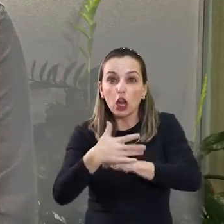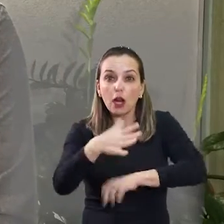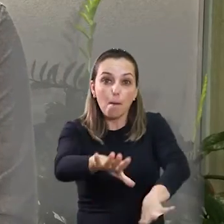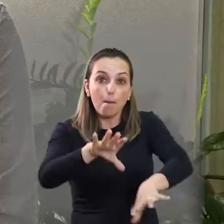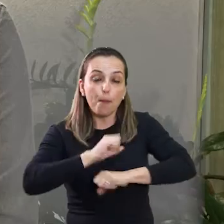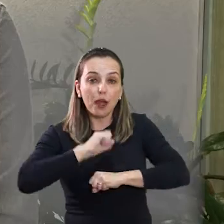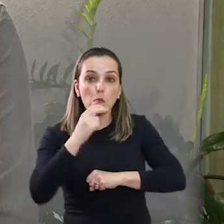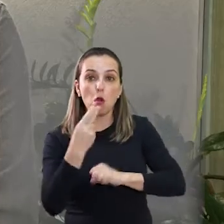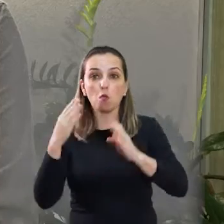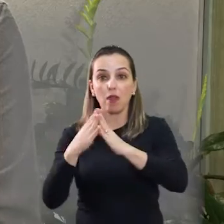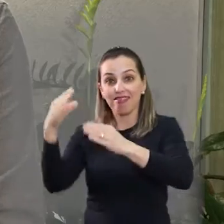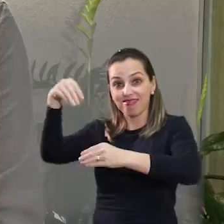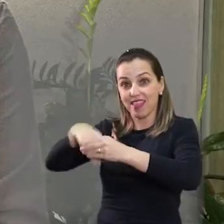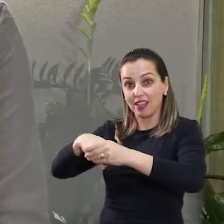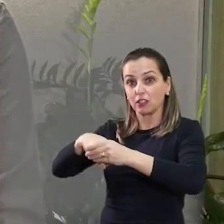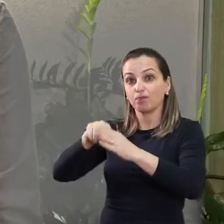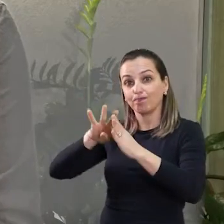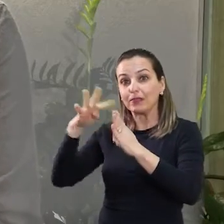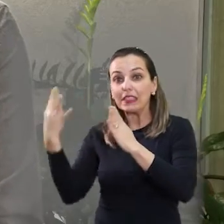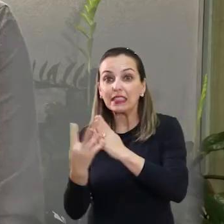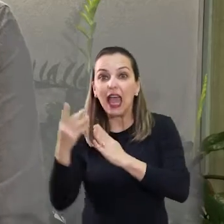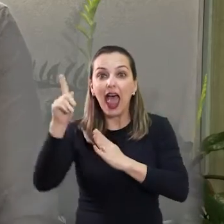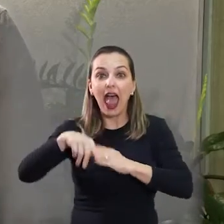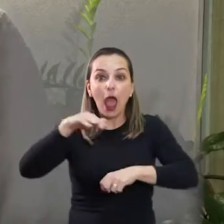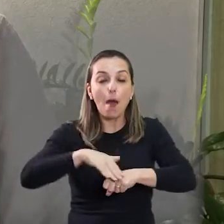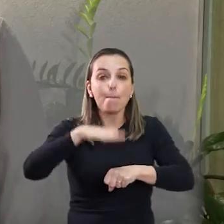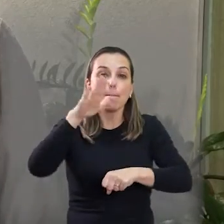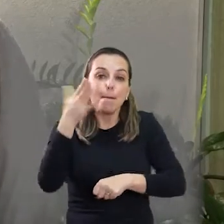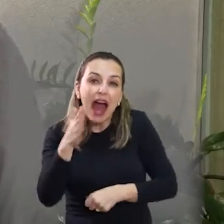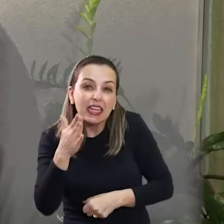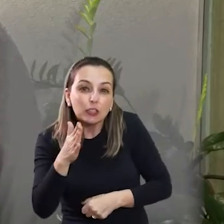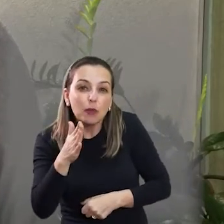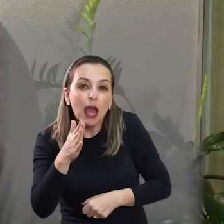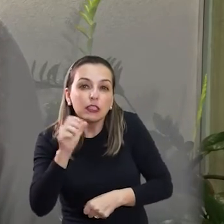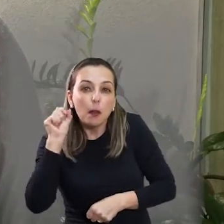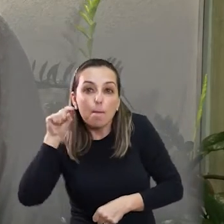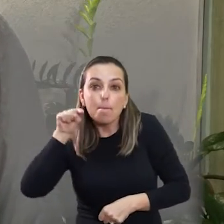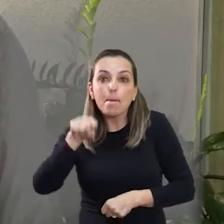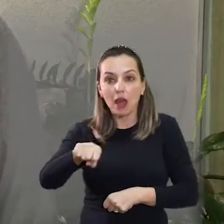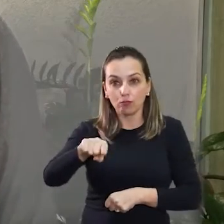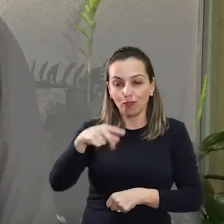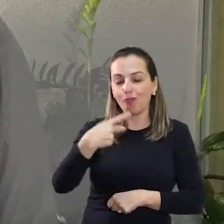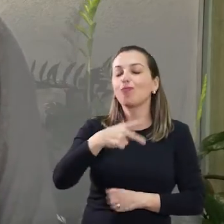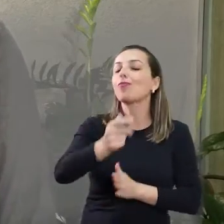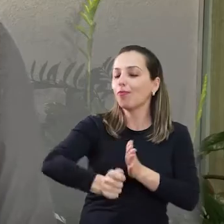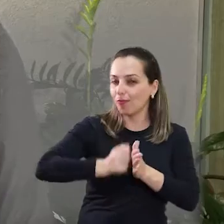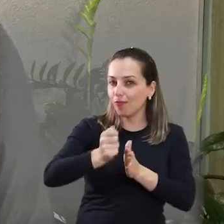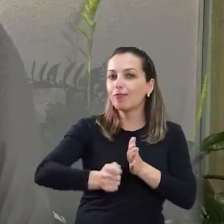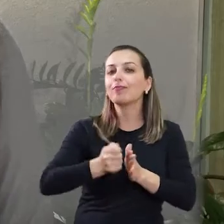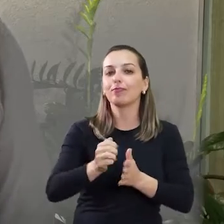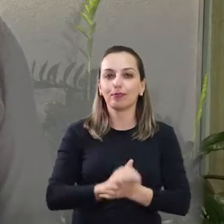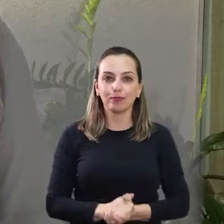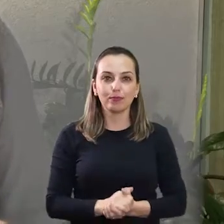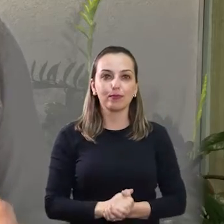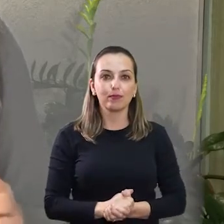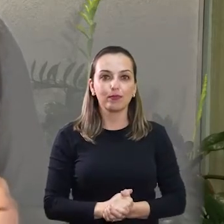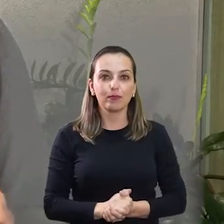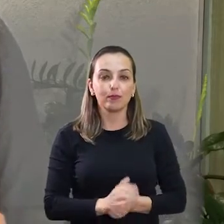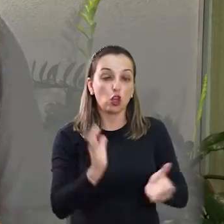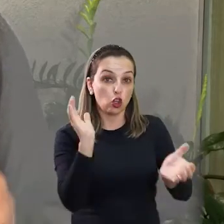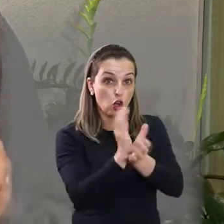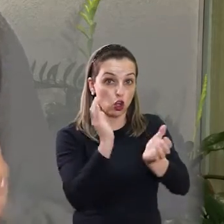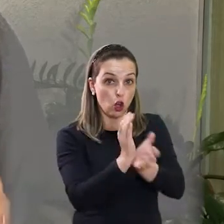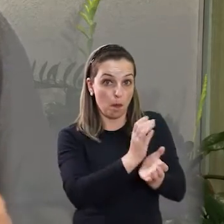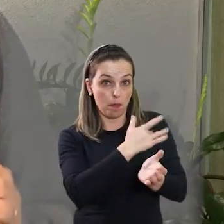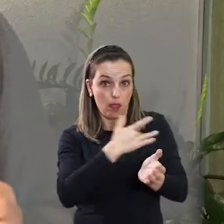isolamento domiciliar, estão em torno de mil pessoas. Segundo o Comitê de Contingência do Coronavírus de